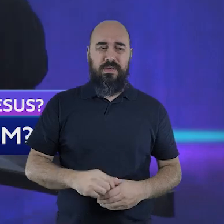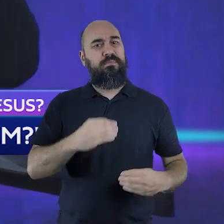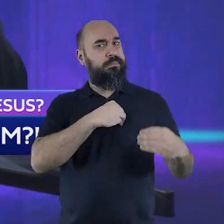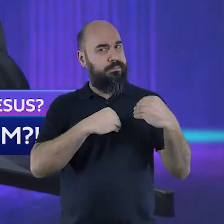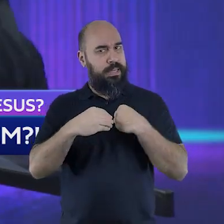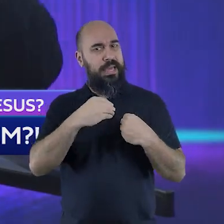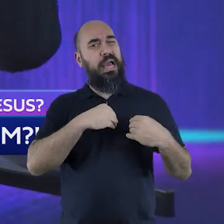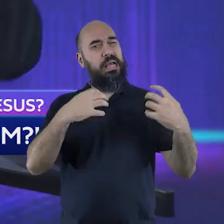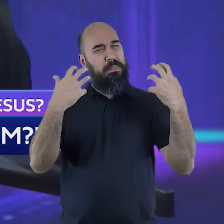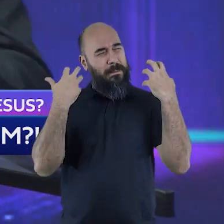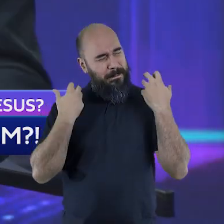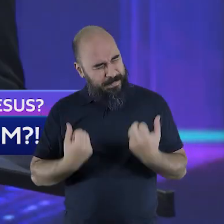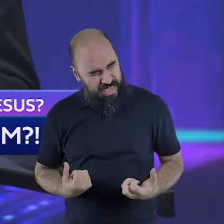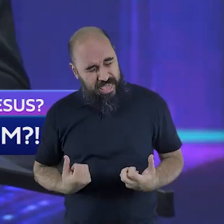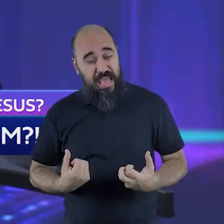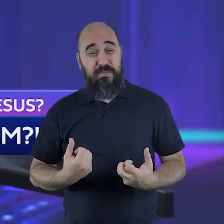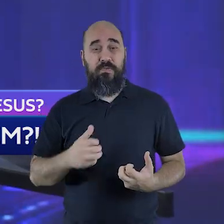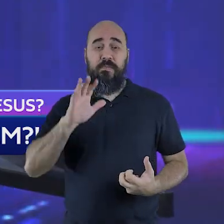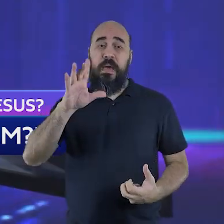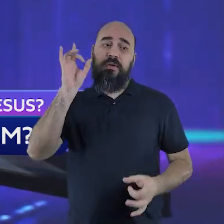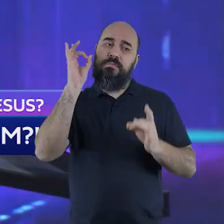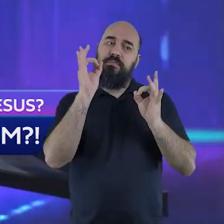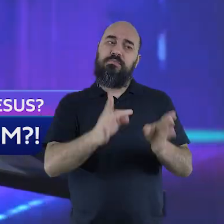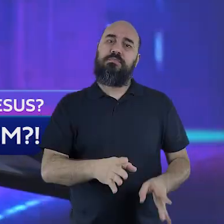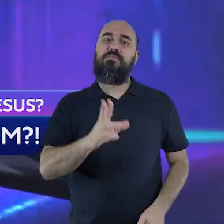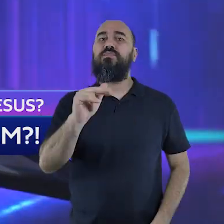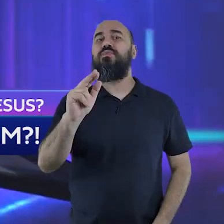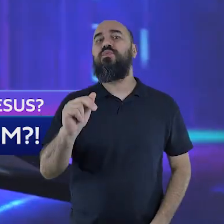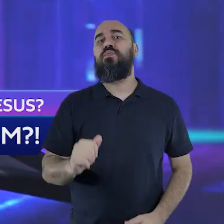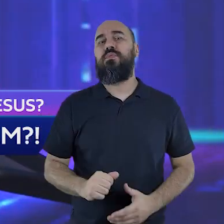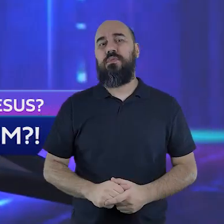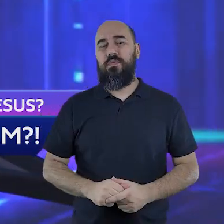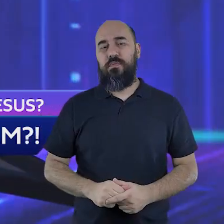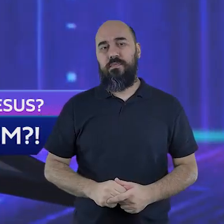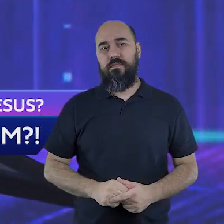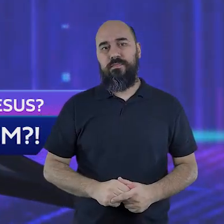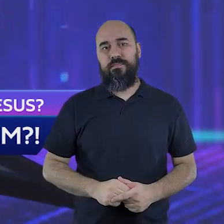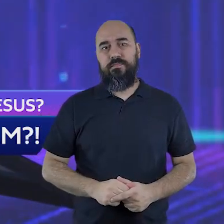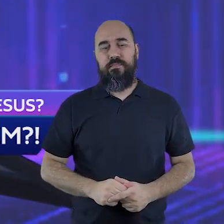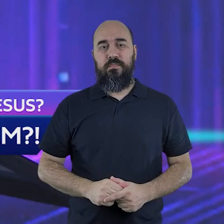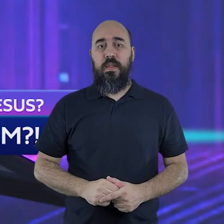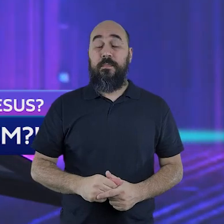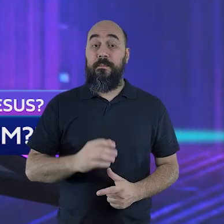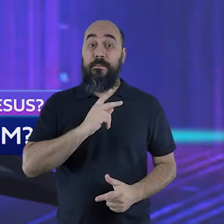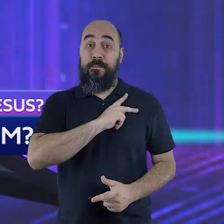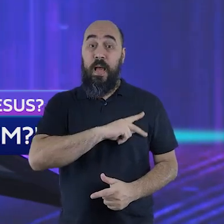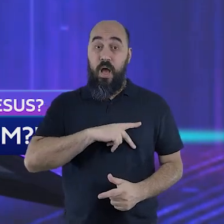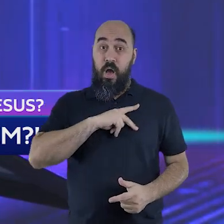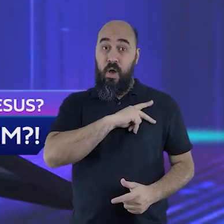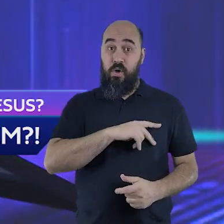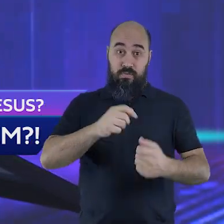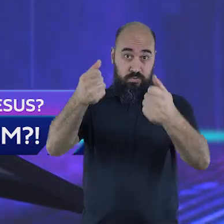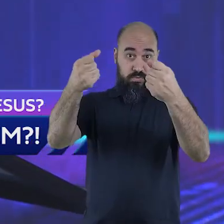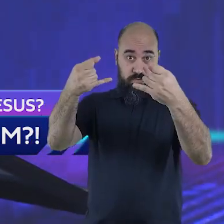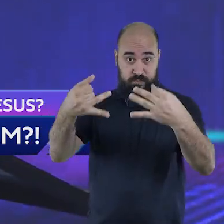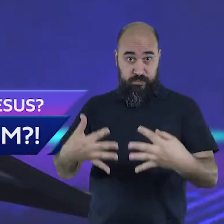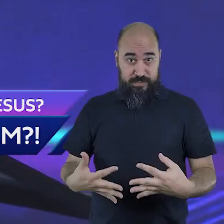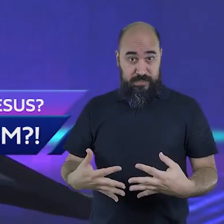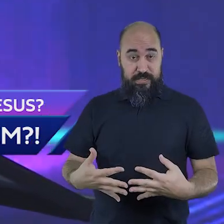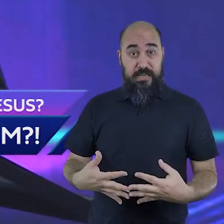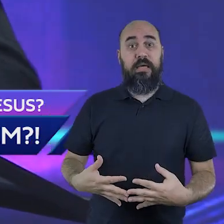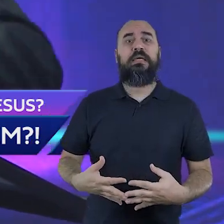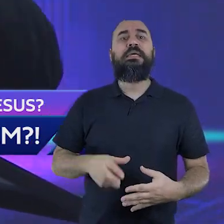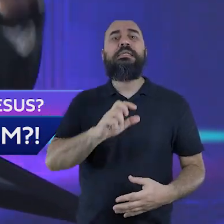todo o peso da separação Paulo diz em 1 Coríntios capítulo 15 versículo 14 e se Cristo não